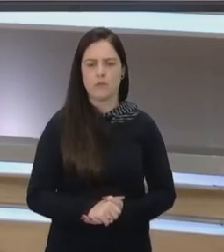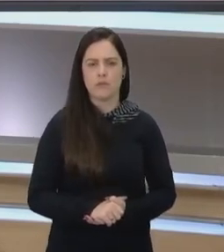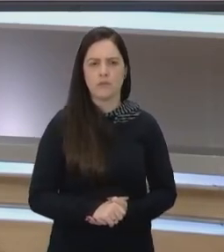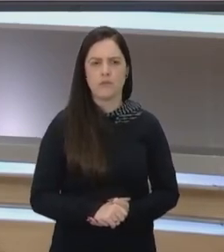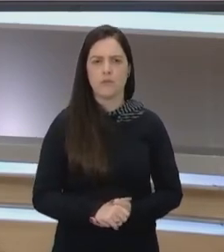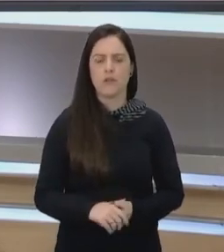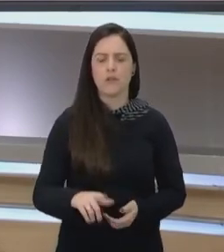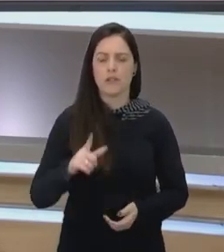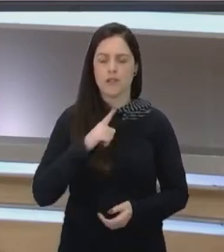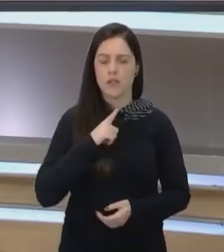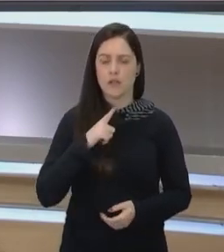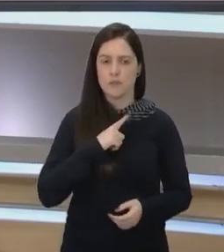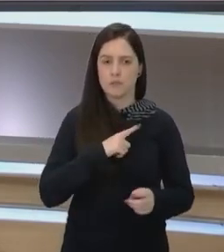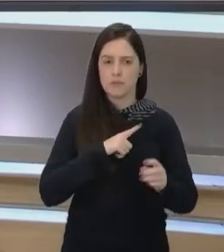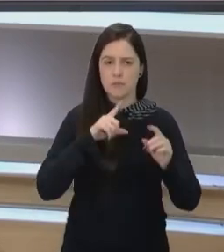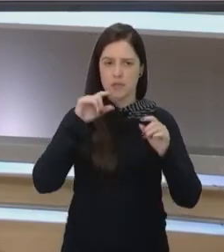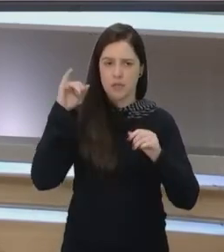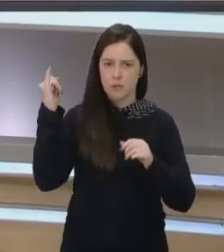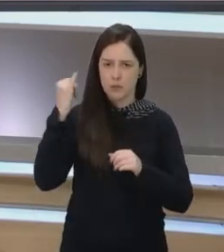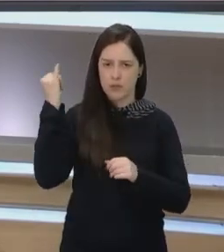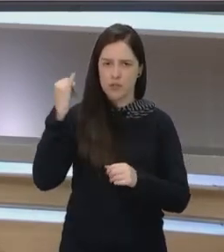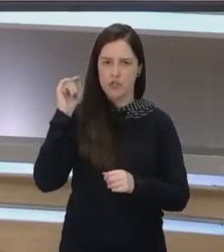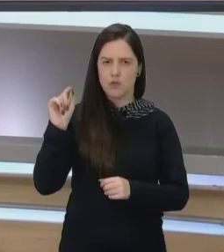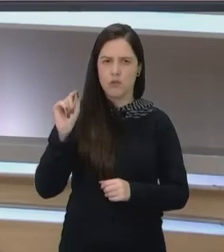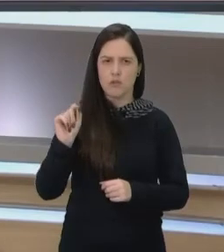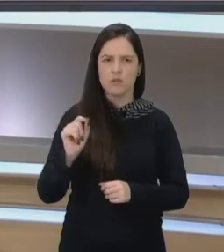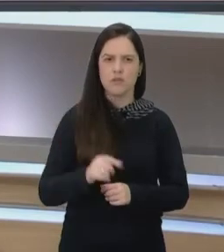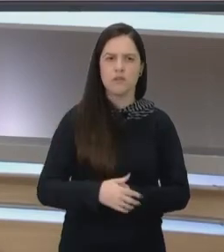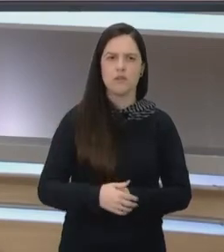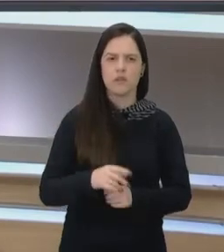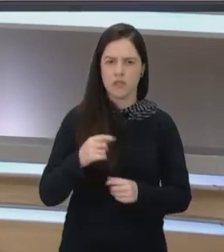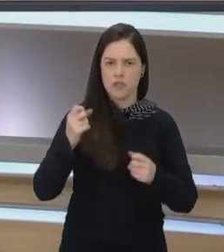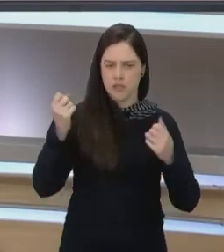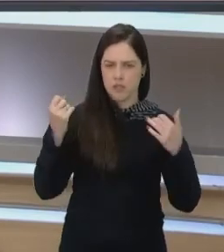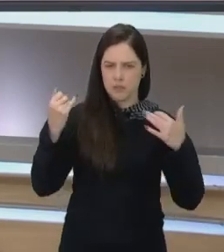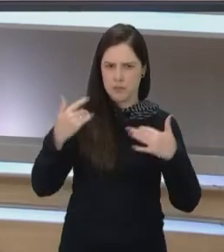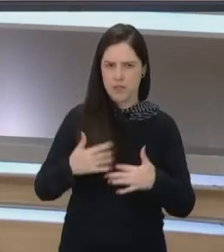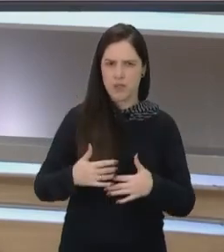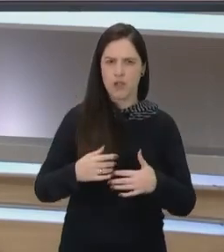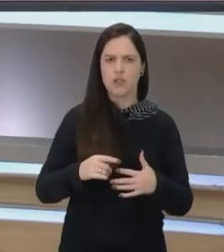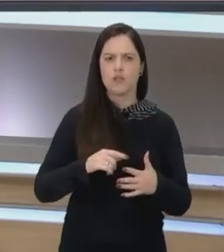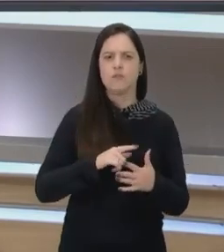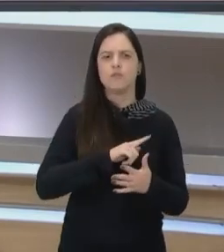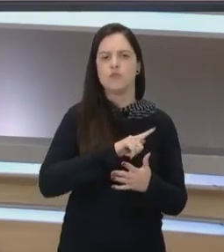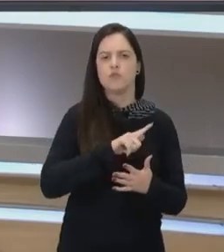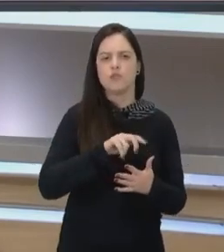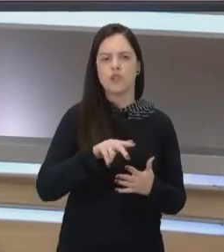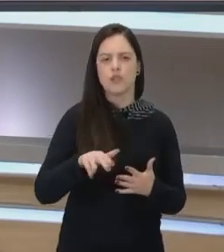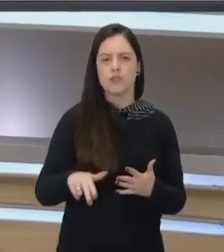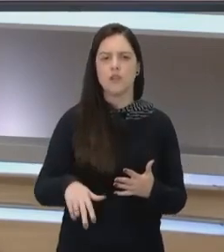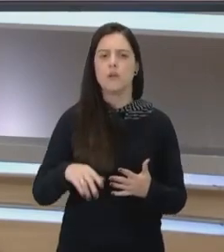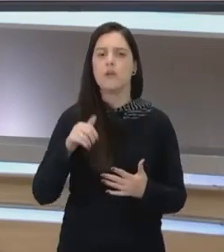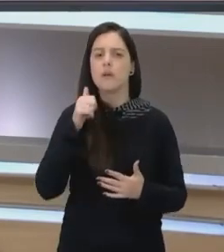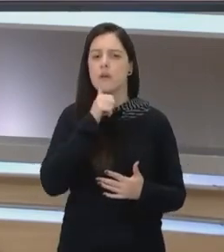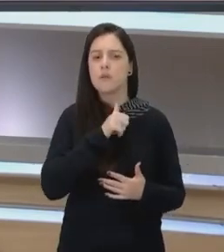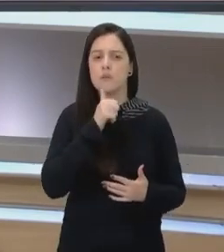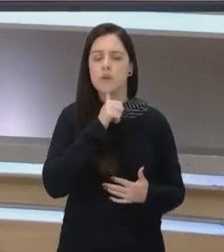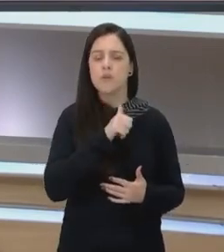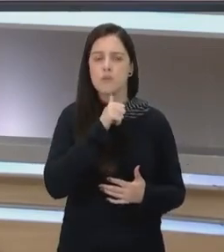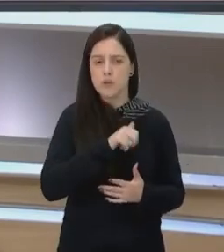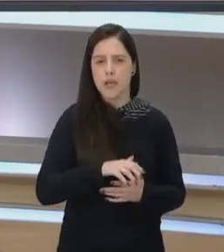Uma coisa importante que eu queria trazer também, que é isso que eu falei do ciclo intergeracional, normalmente, né?